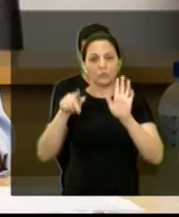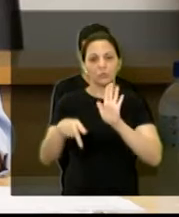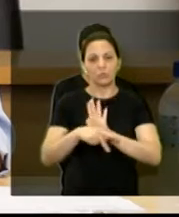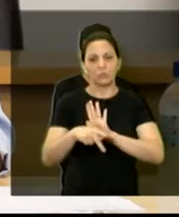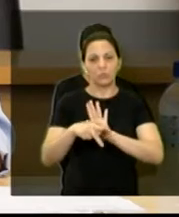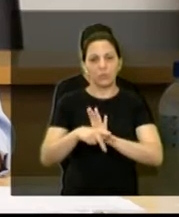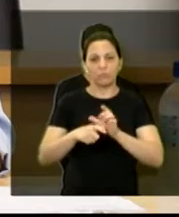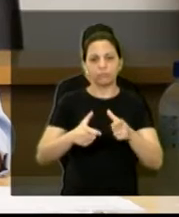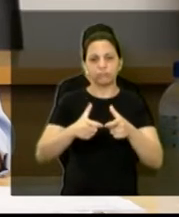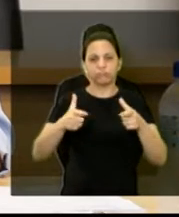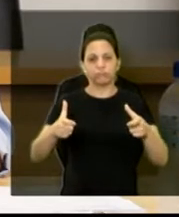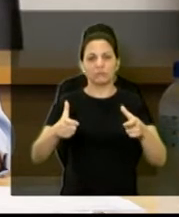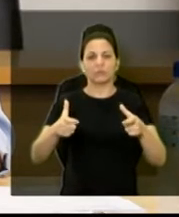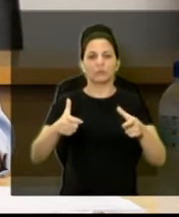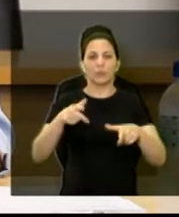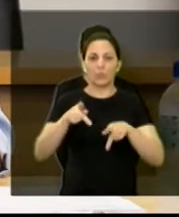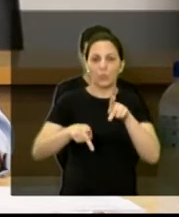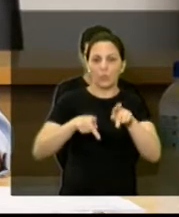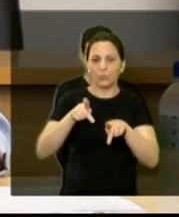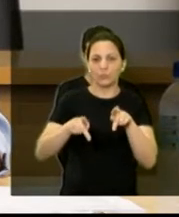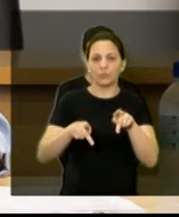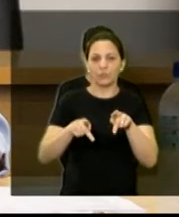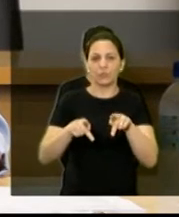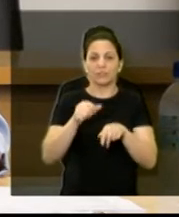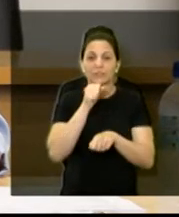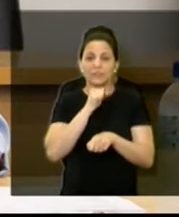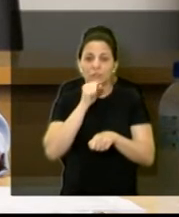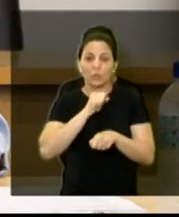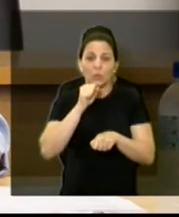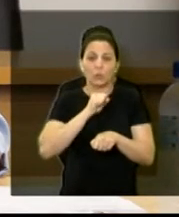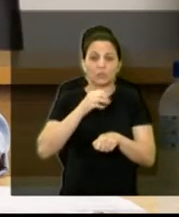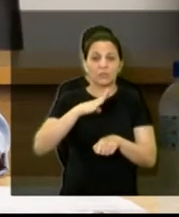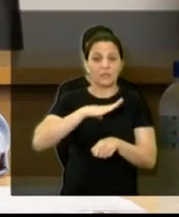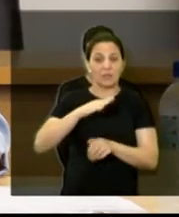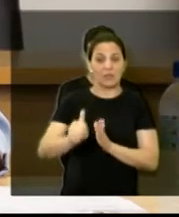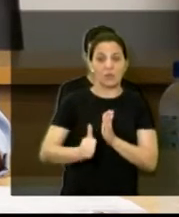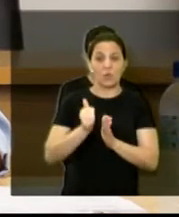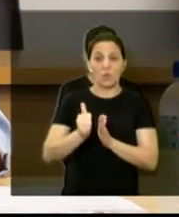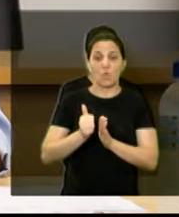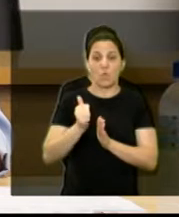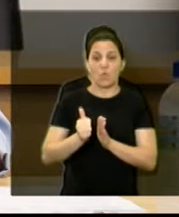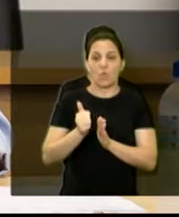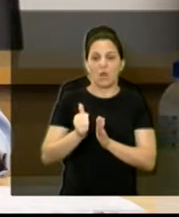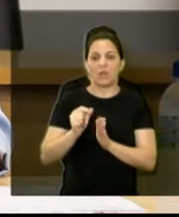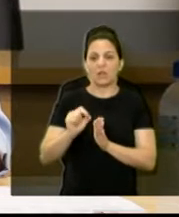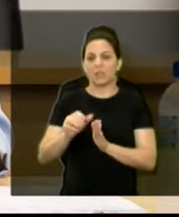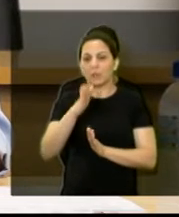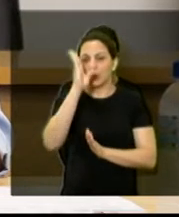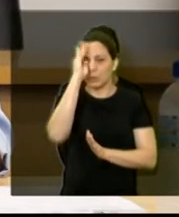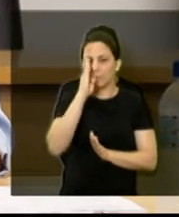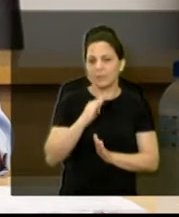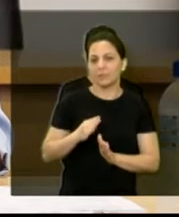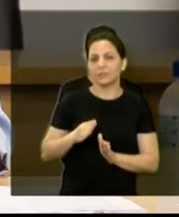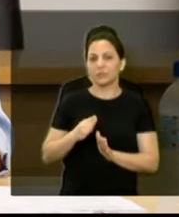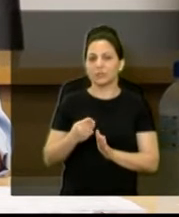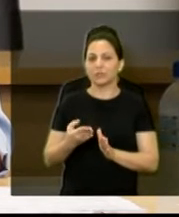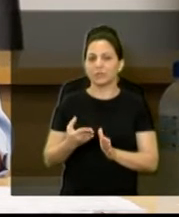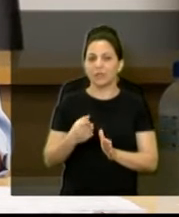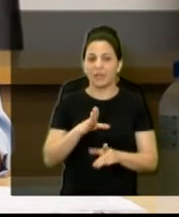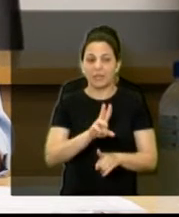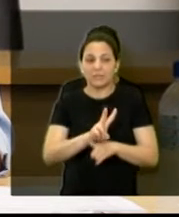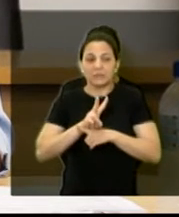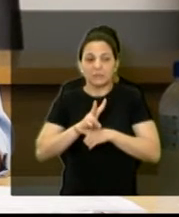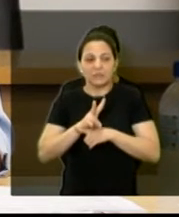aumento significativo da população de idosos na nossa cidade, acho que no Brasil, por conta do aumento da expectativa